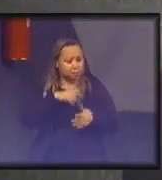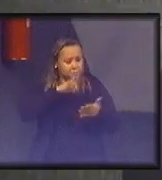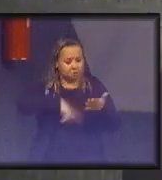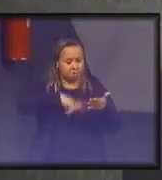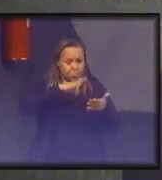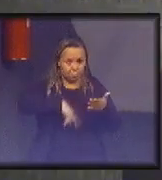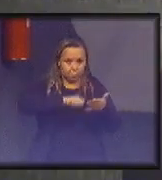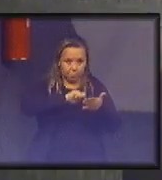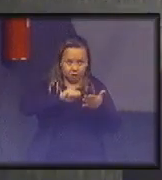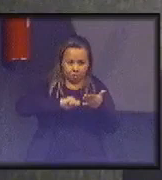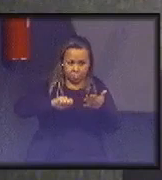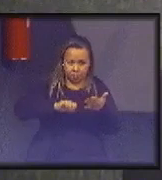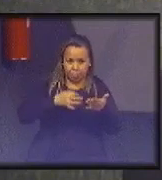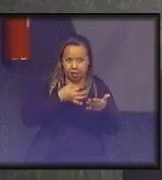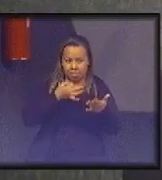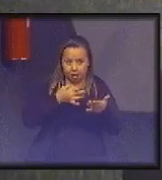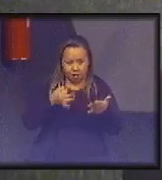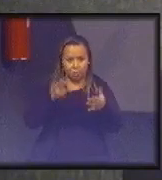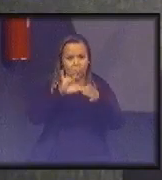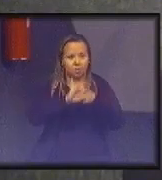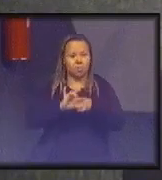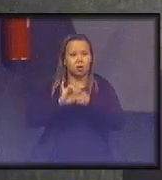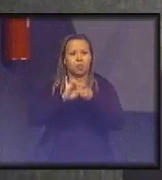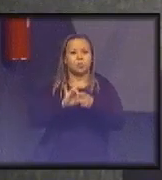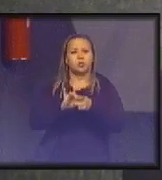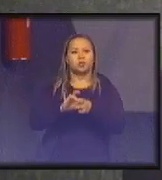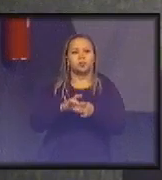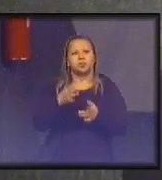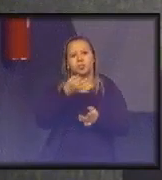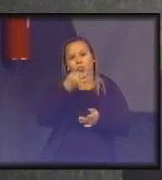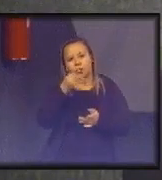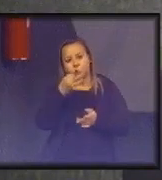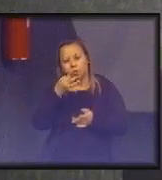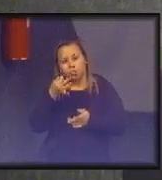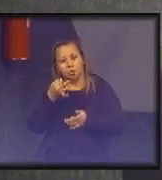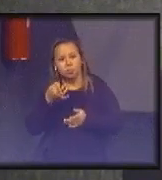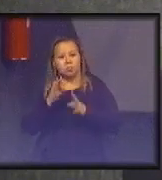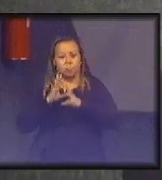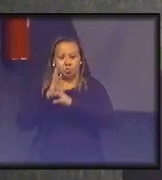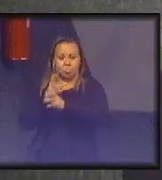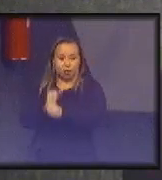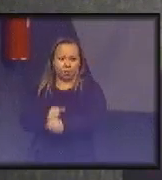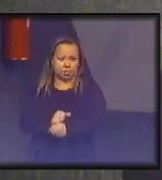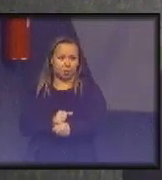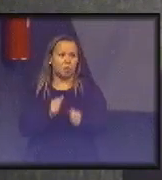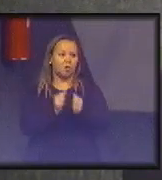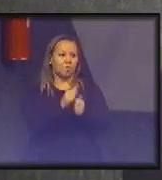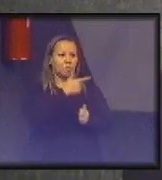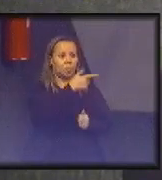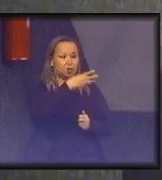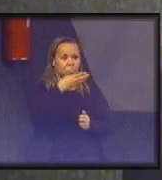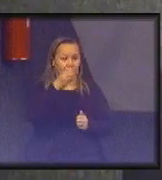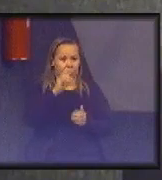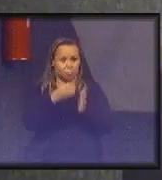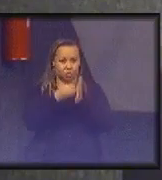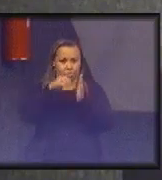sugestão de unificação ou de revisão, com a 230, e com indicadores também de